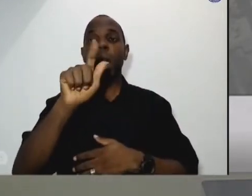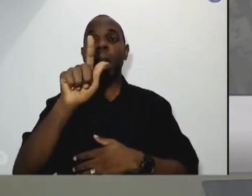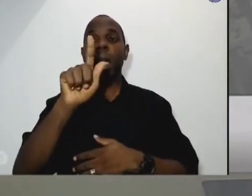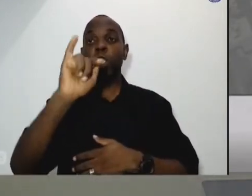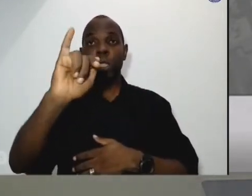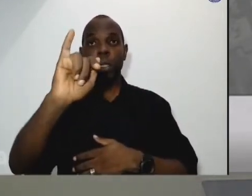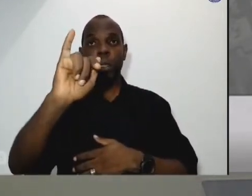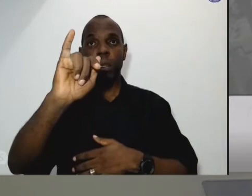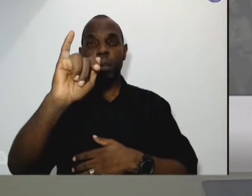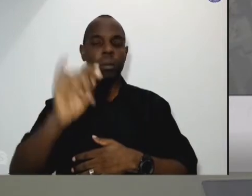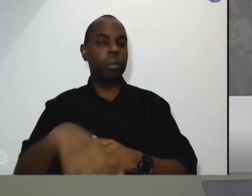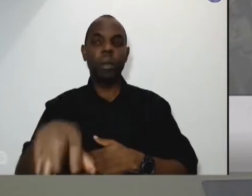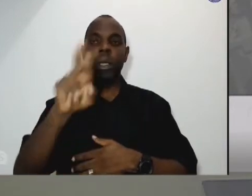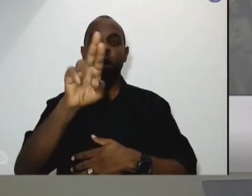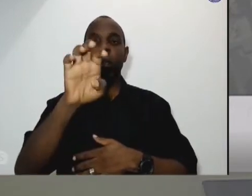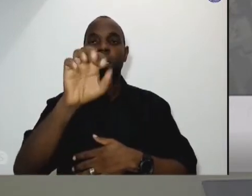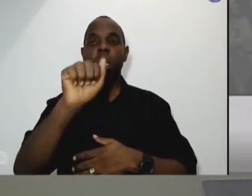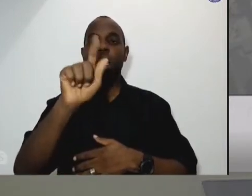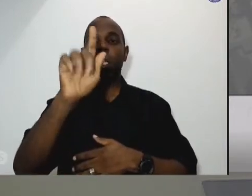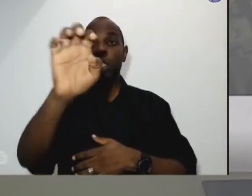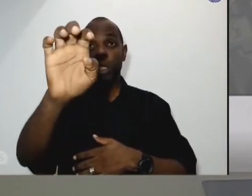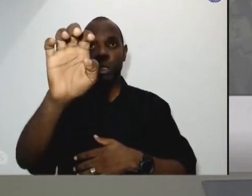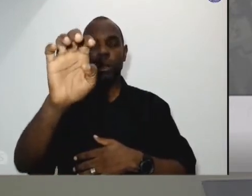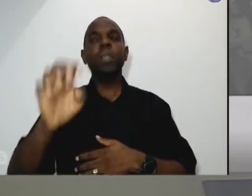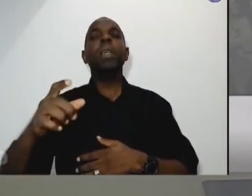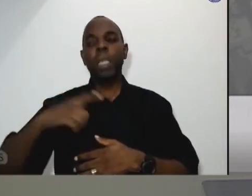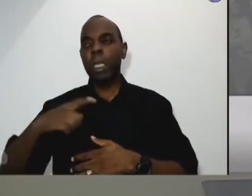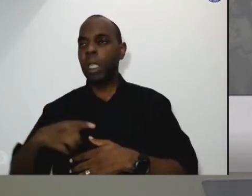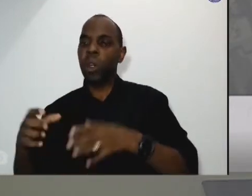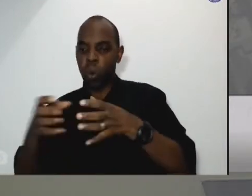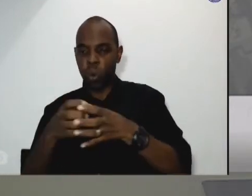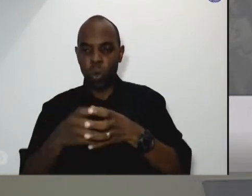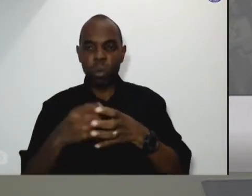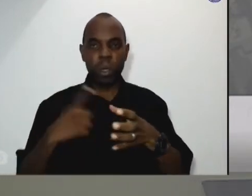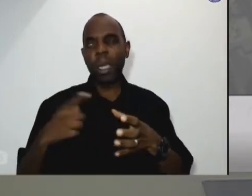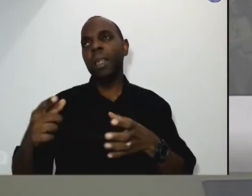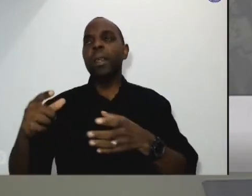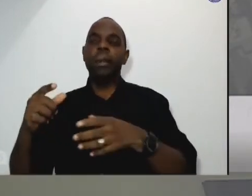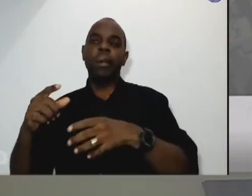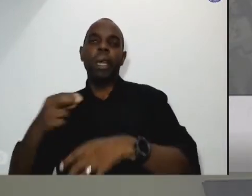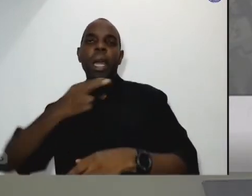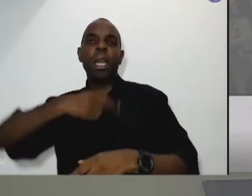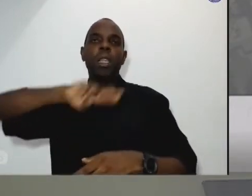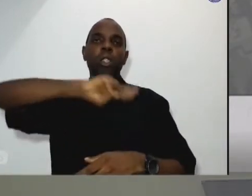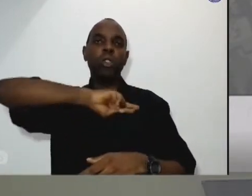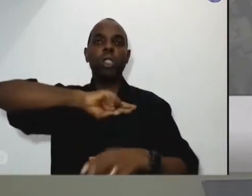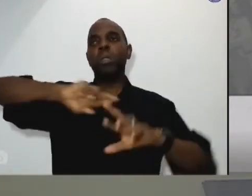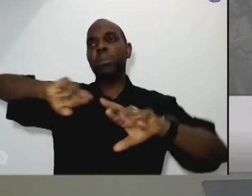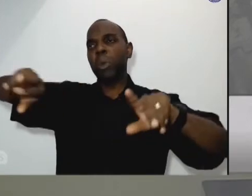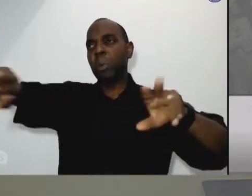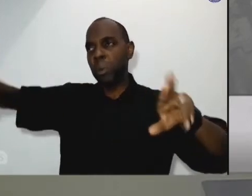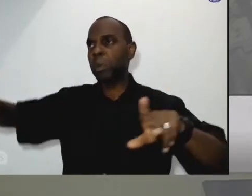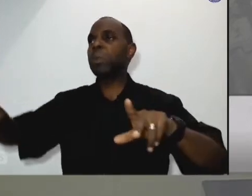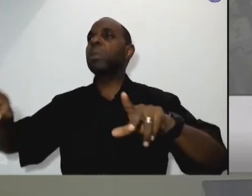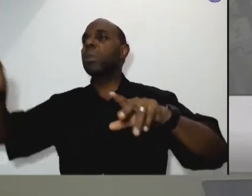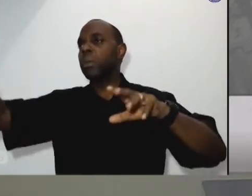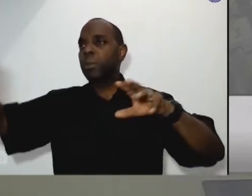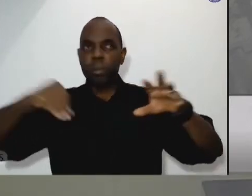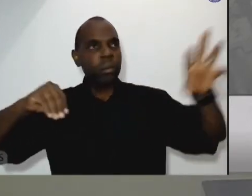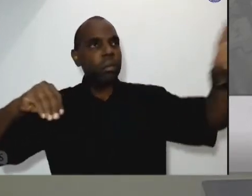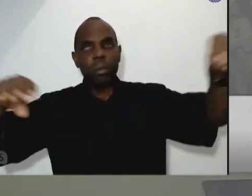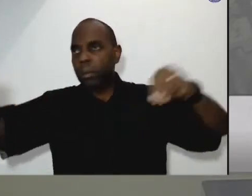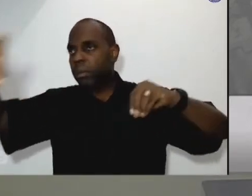grupo que se juntava com outros grupos de várias religiões para ajudar as pessoas em situação de rua em Curitiba sopa